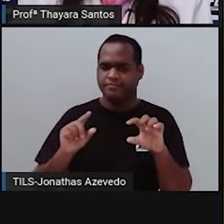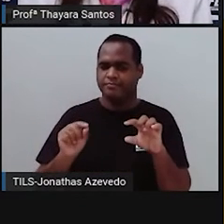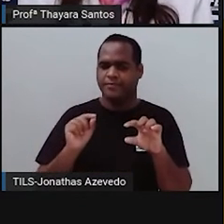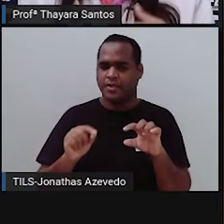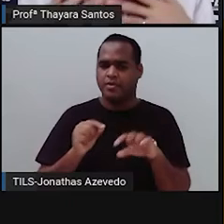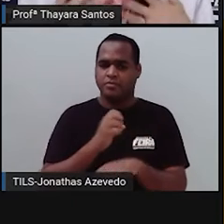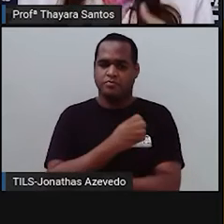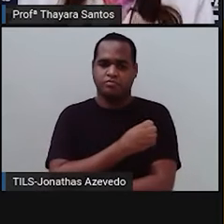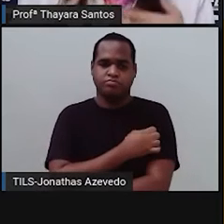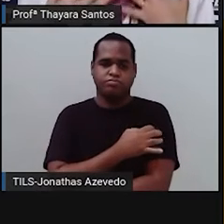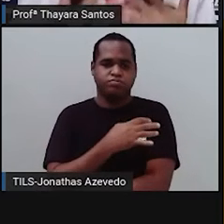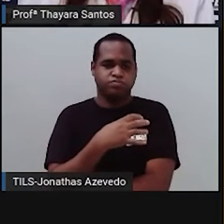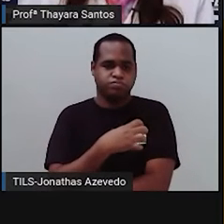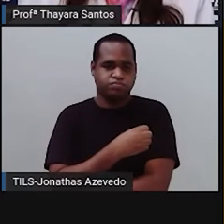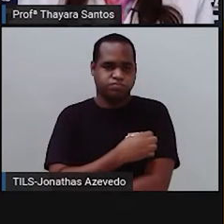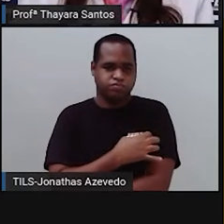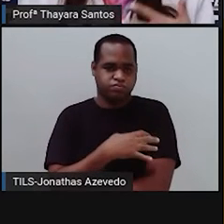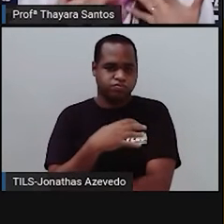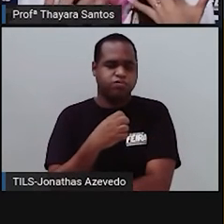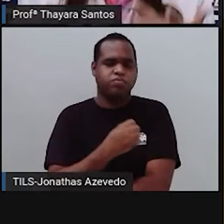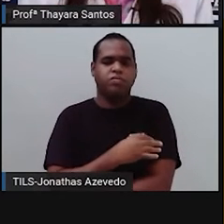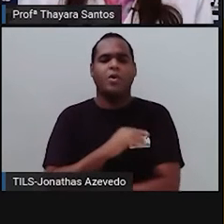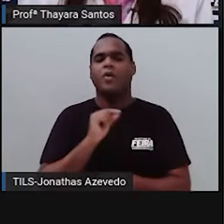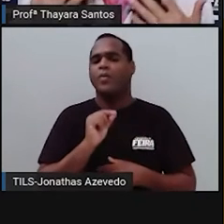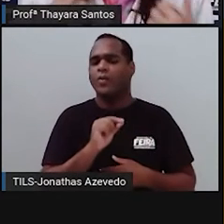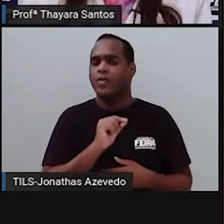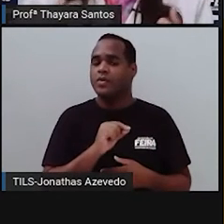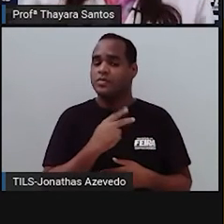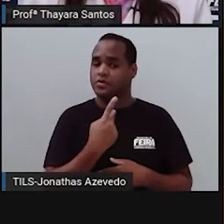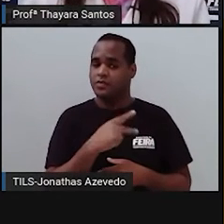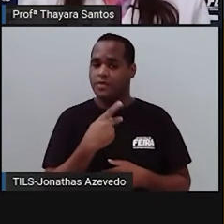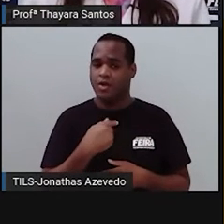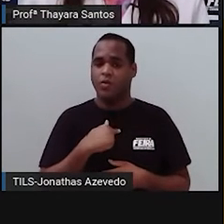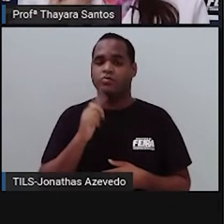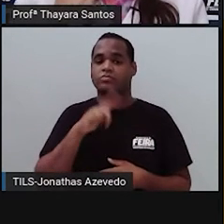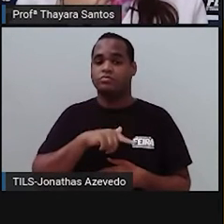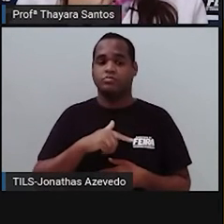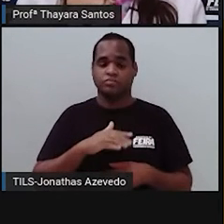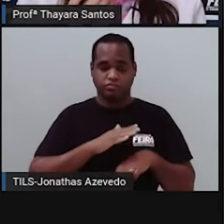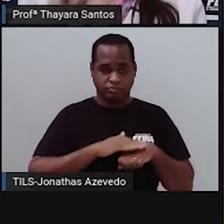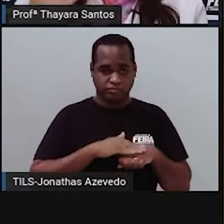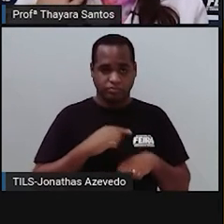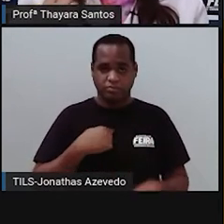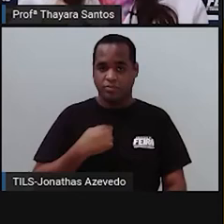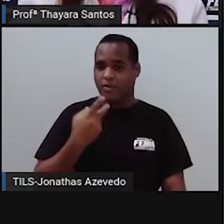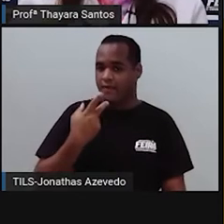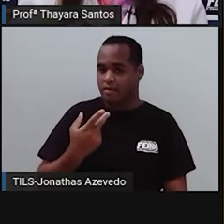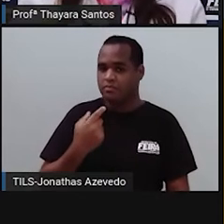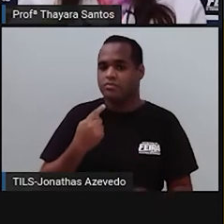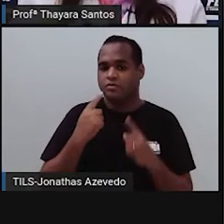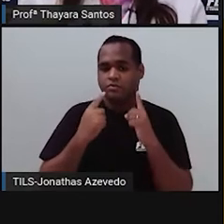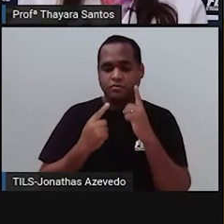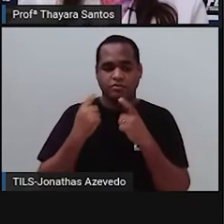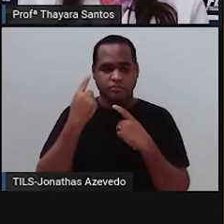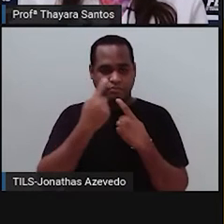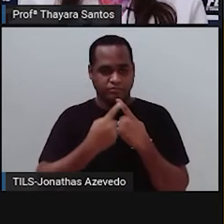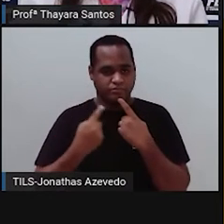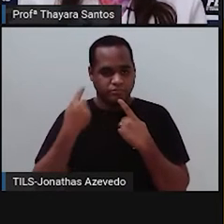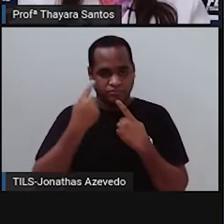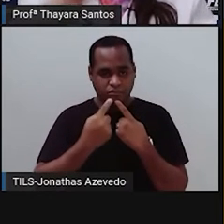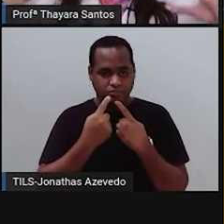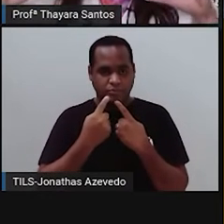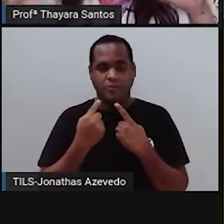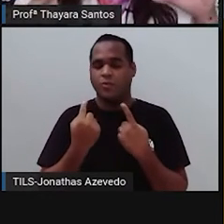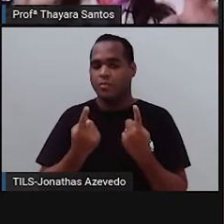contração voluntária. O que quer dizer isso? Porque é você que controla. Eu estou aqui falando, estou mexendo os meus músculos estriados